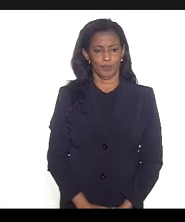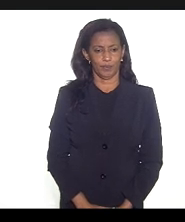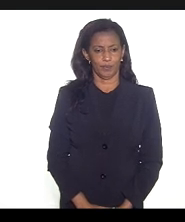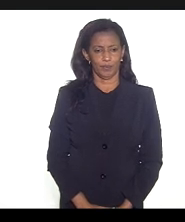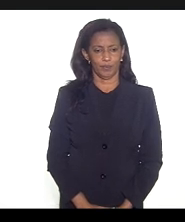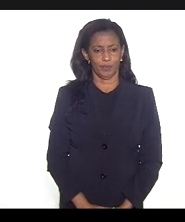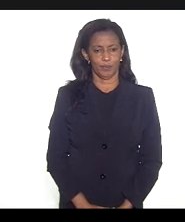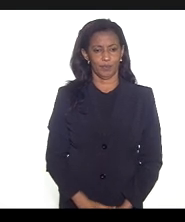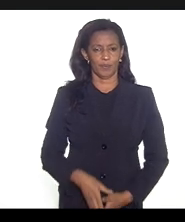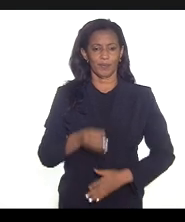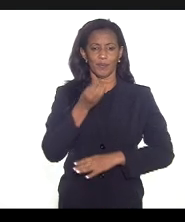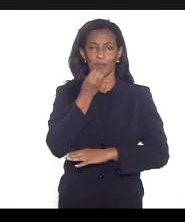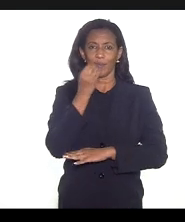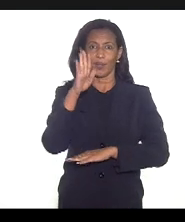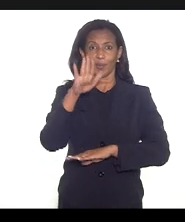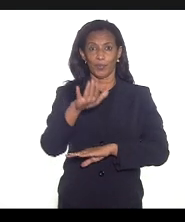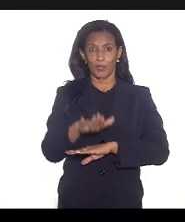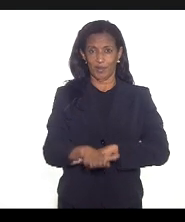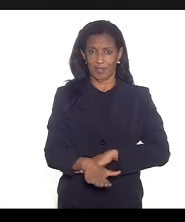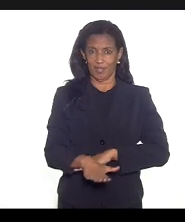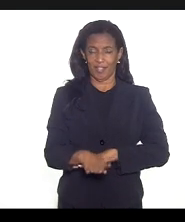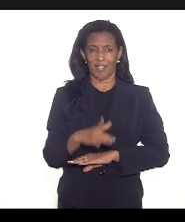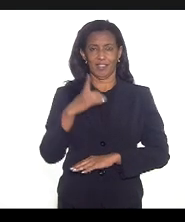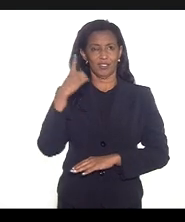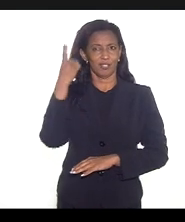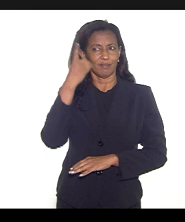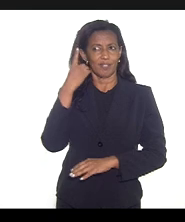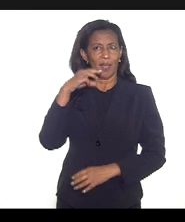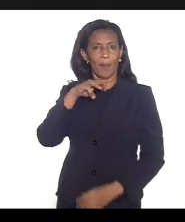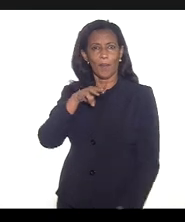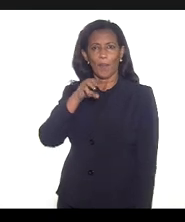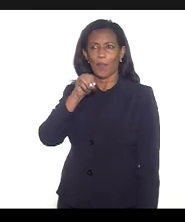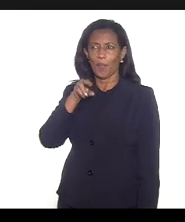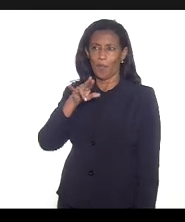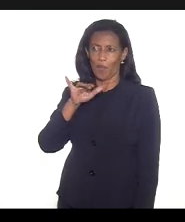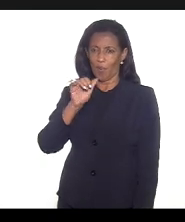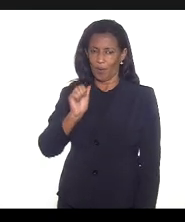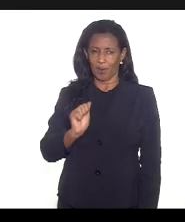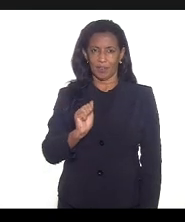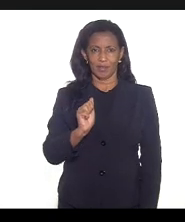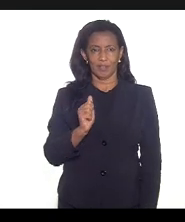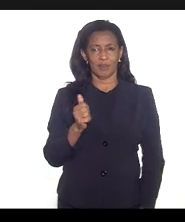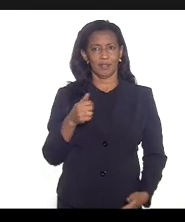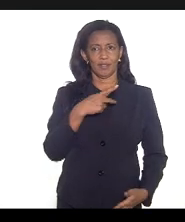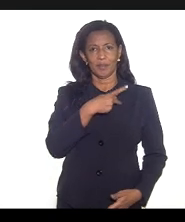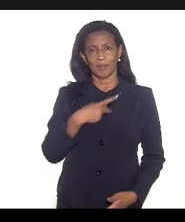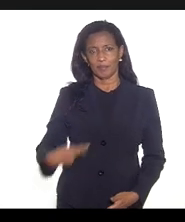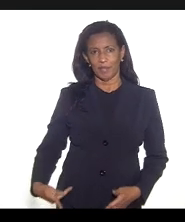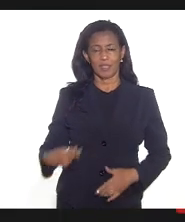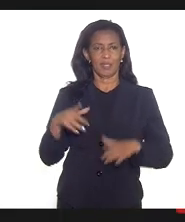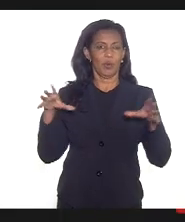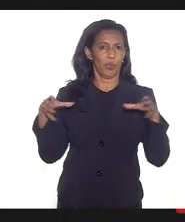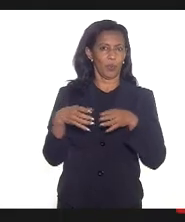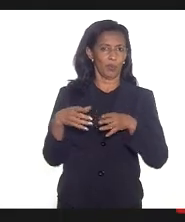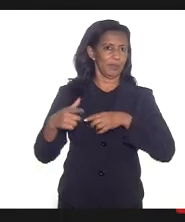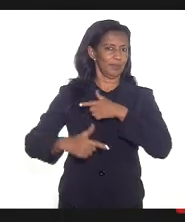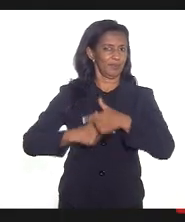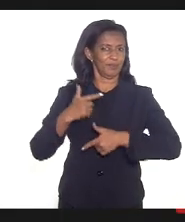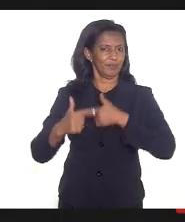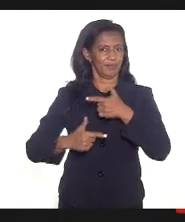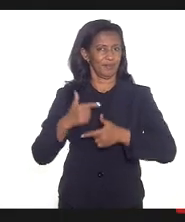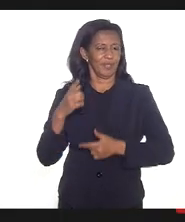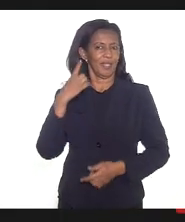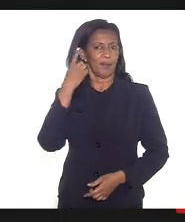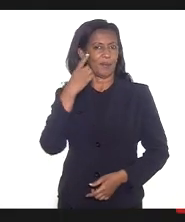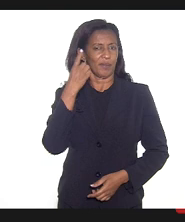boa tarde boa tarde deputada mônica presidente da comissão de trabalho deputada